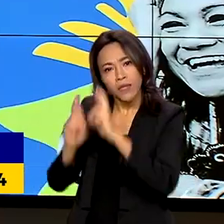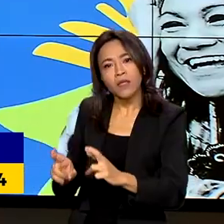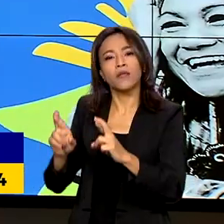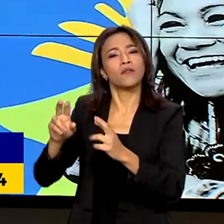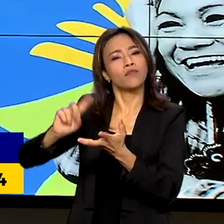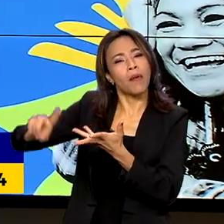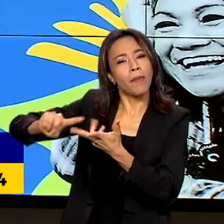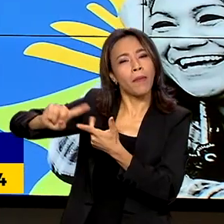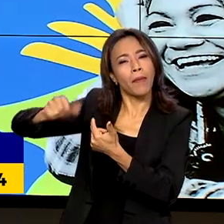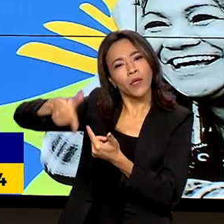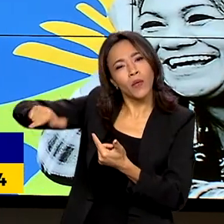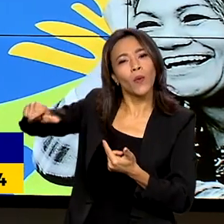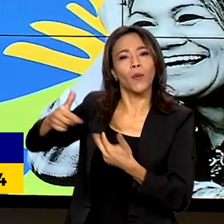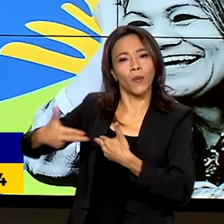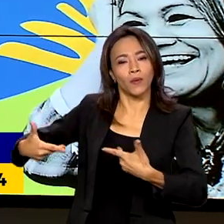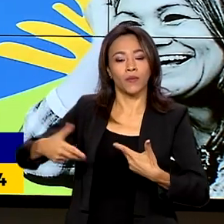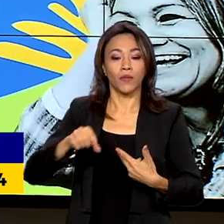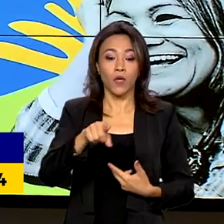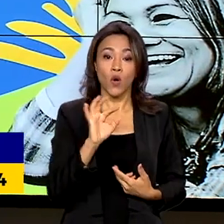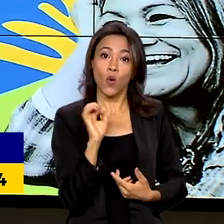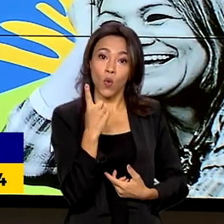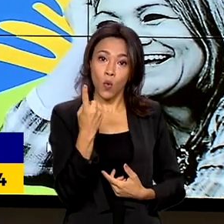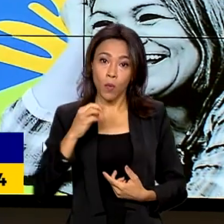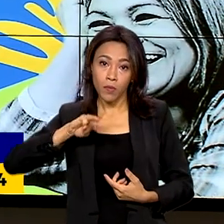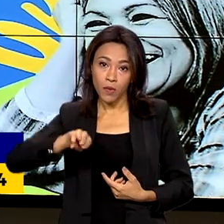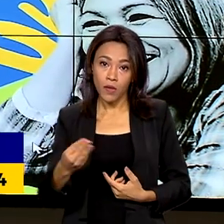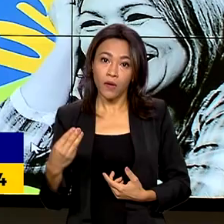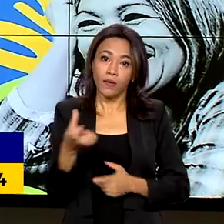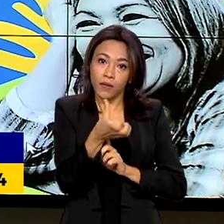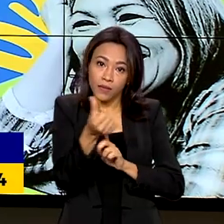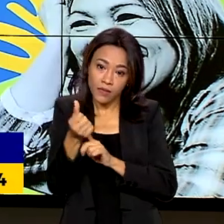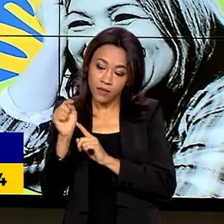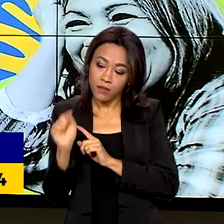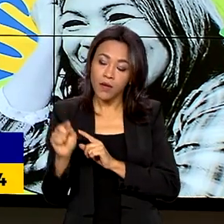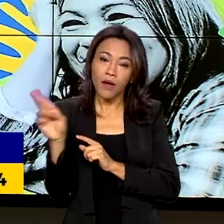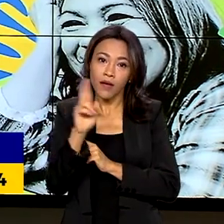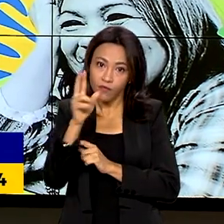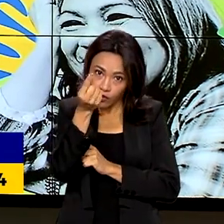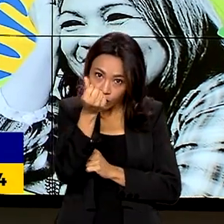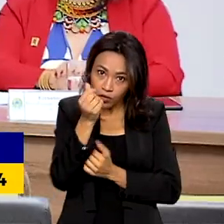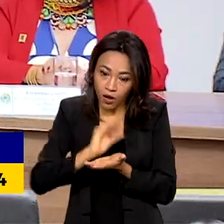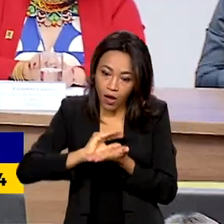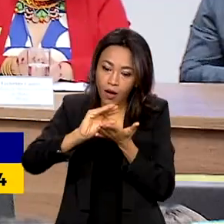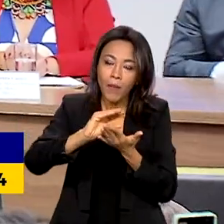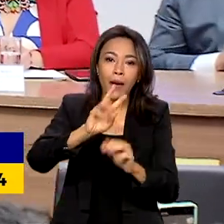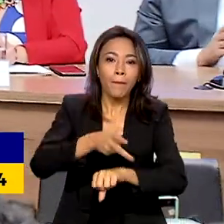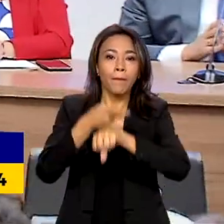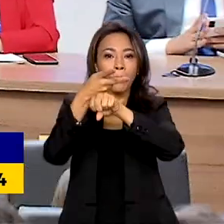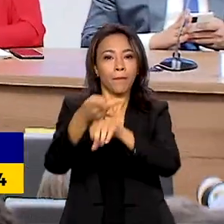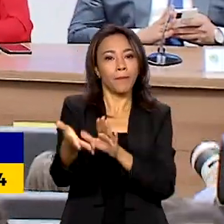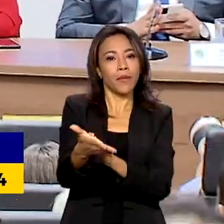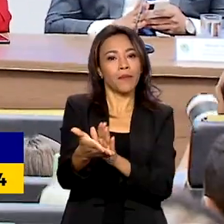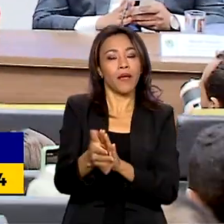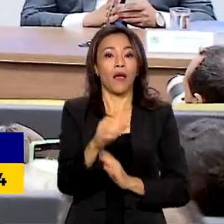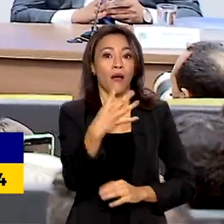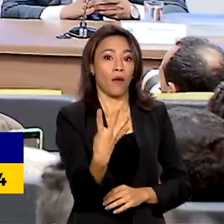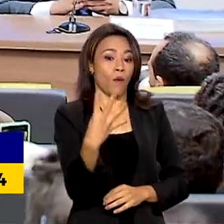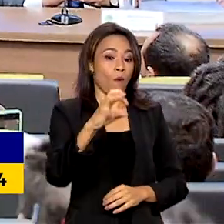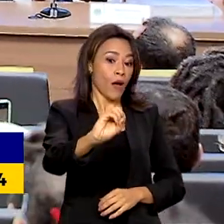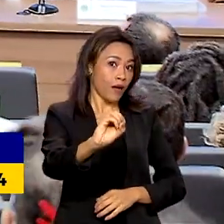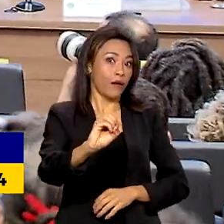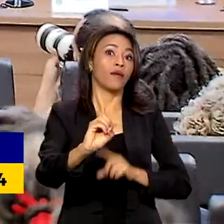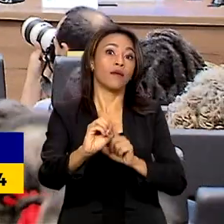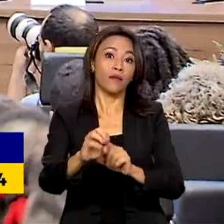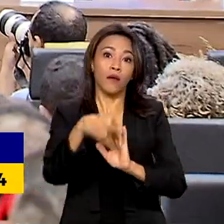Um milhão e 600 mil reais foram destinados para a premiação deste ano. 40 trabalhos serão